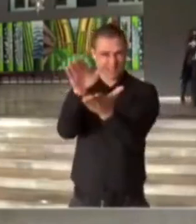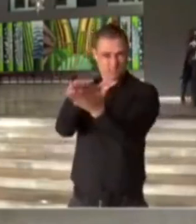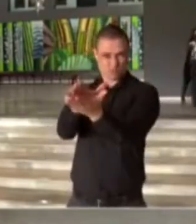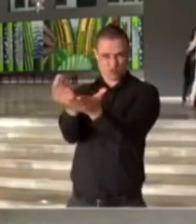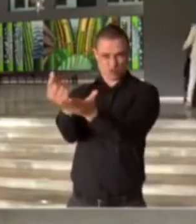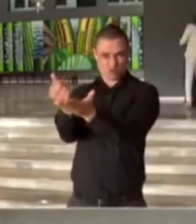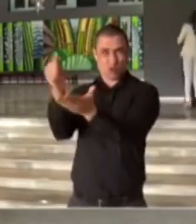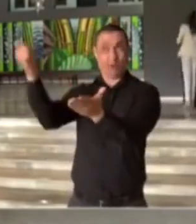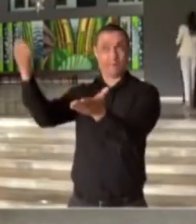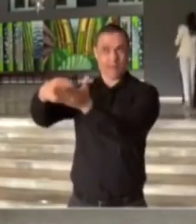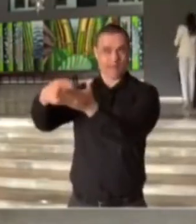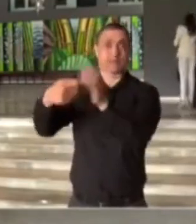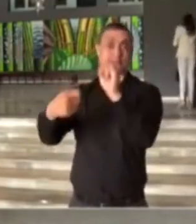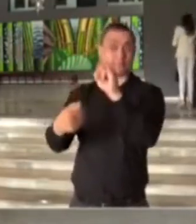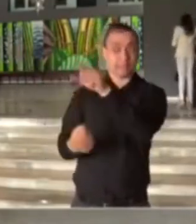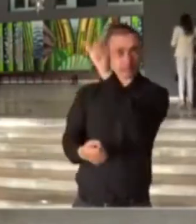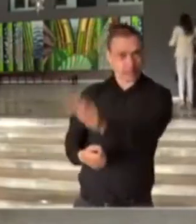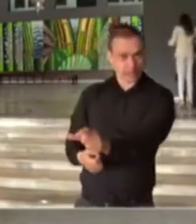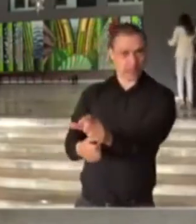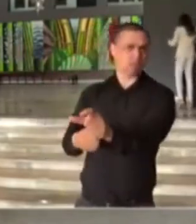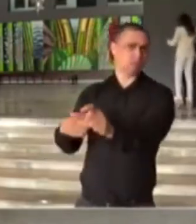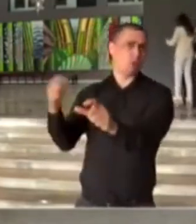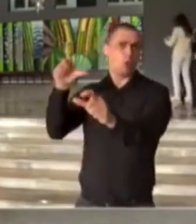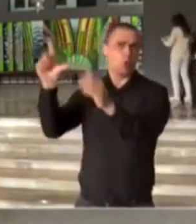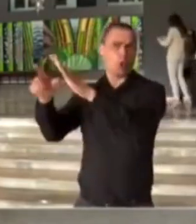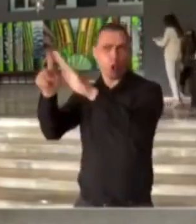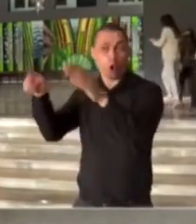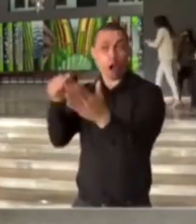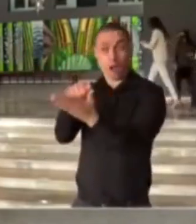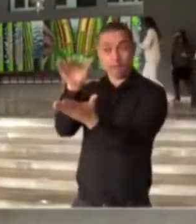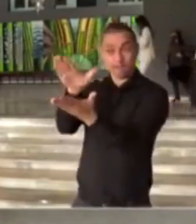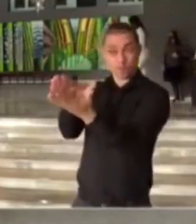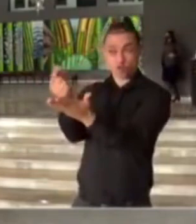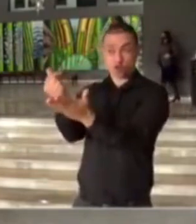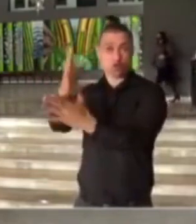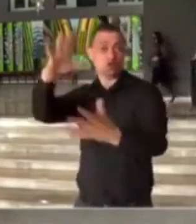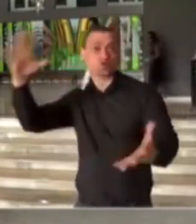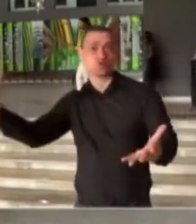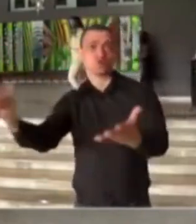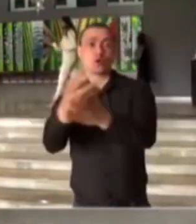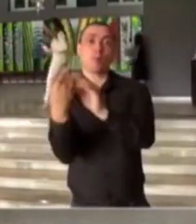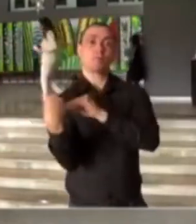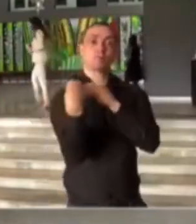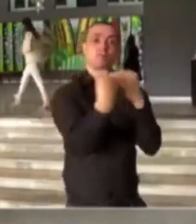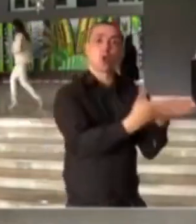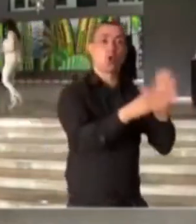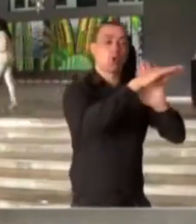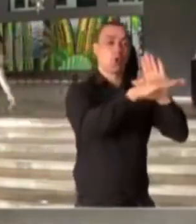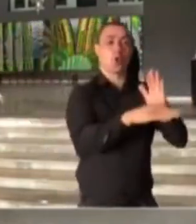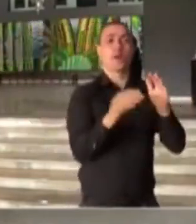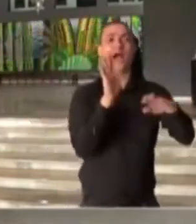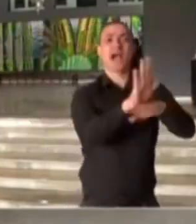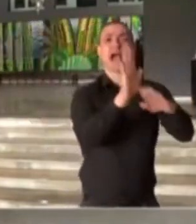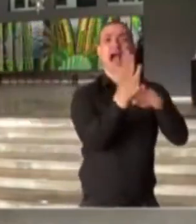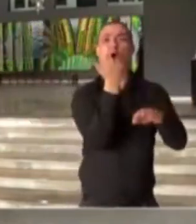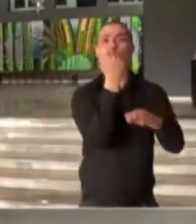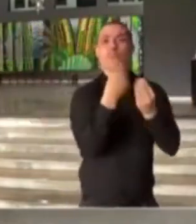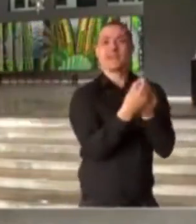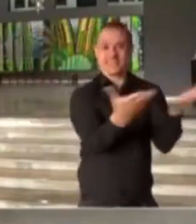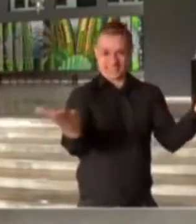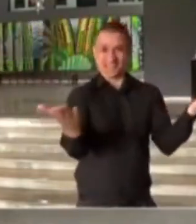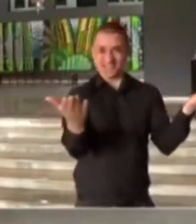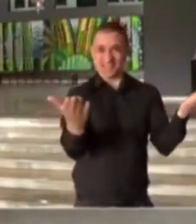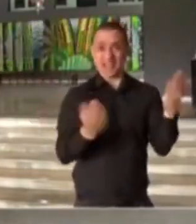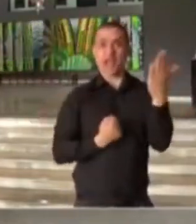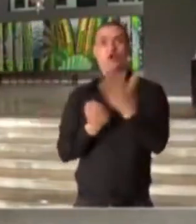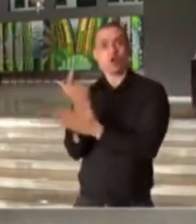quando aplicadas, o valor total será automaticamente revertido para o programa do Alimento Solidário, para